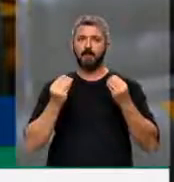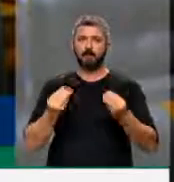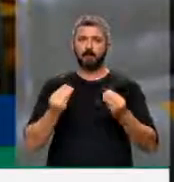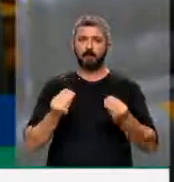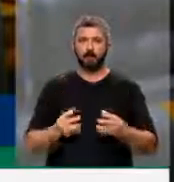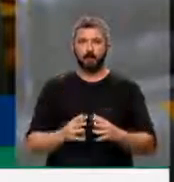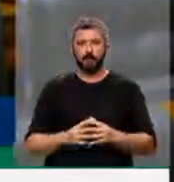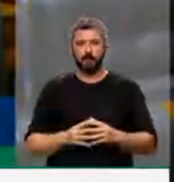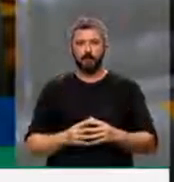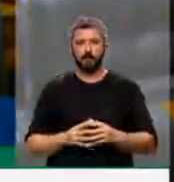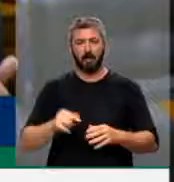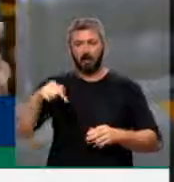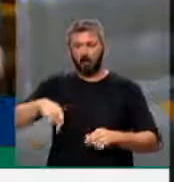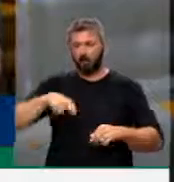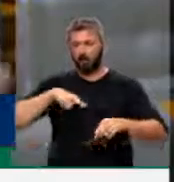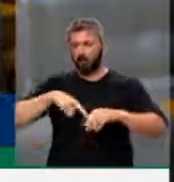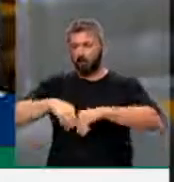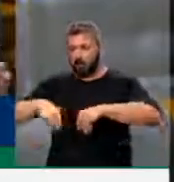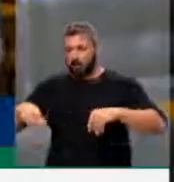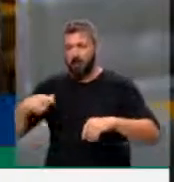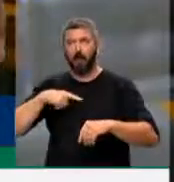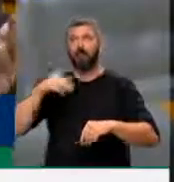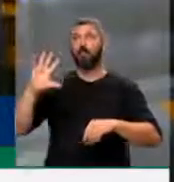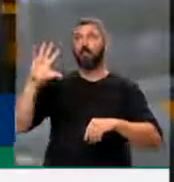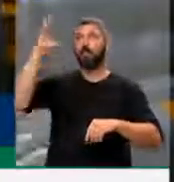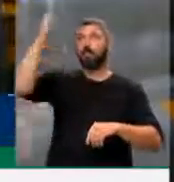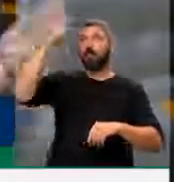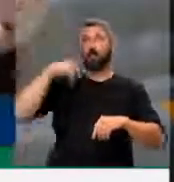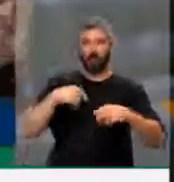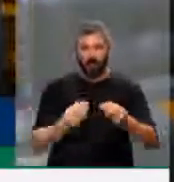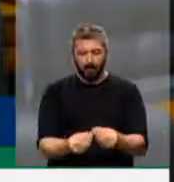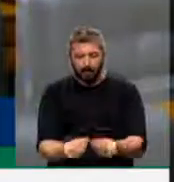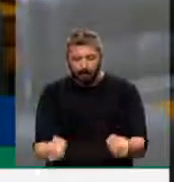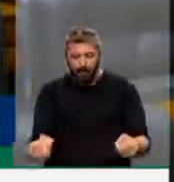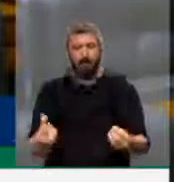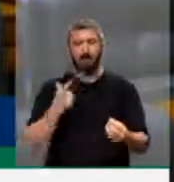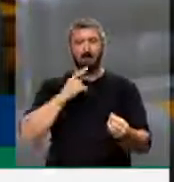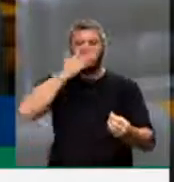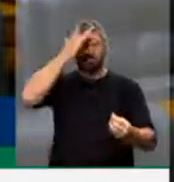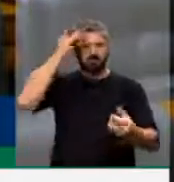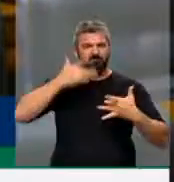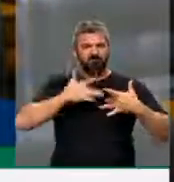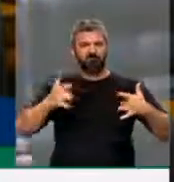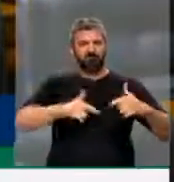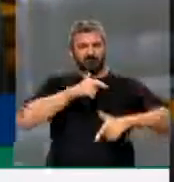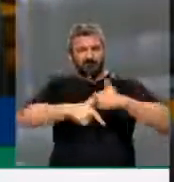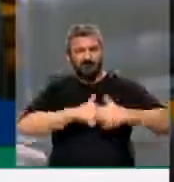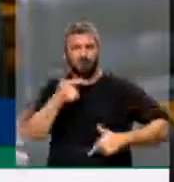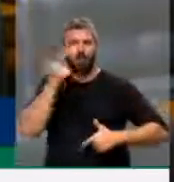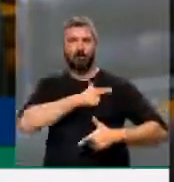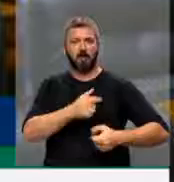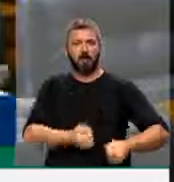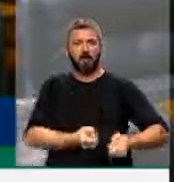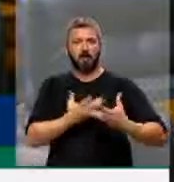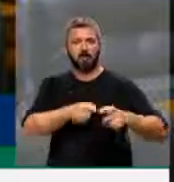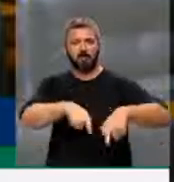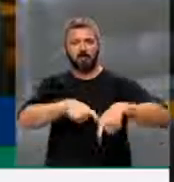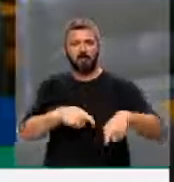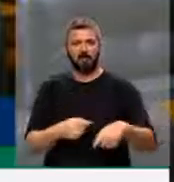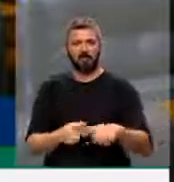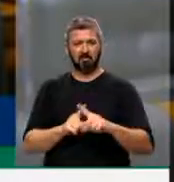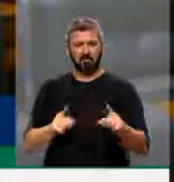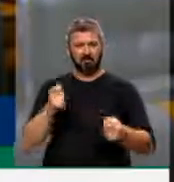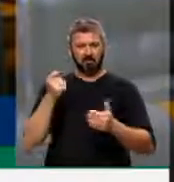brasileiros, onde temos terra, temos clima, temos solo, temos gente que sabe produzir e nós ficarmos à